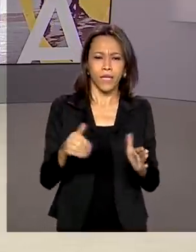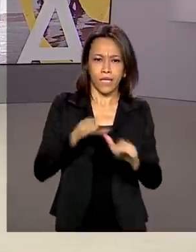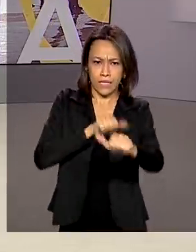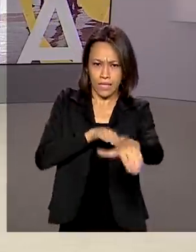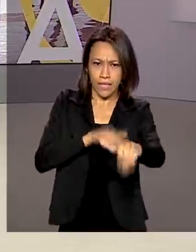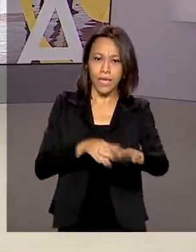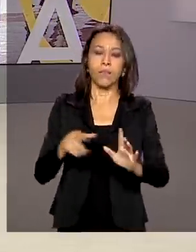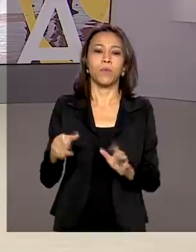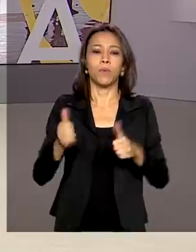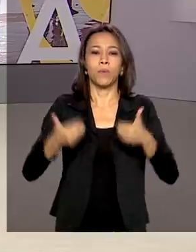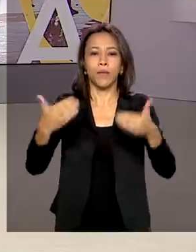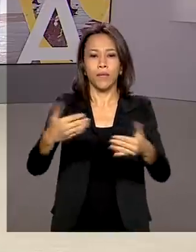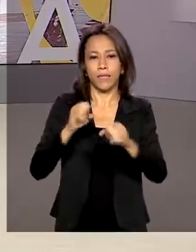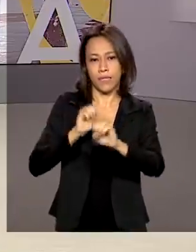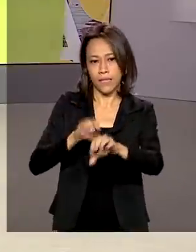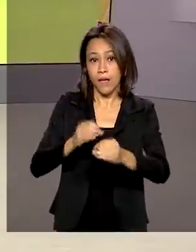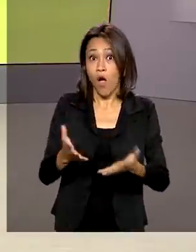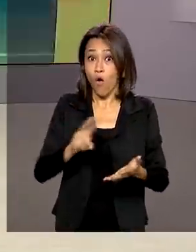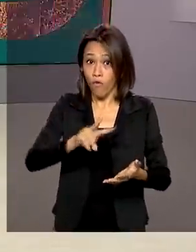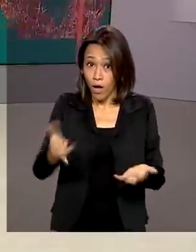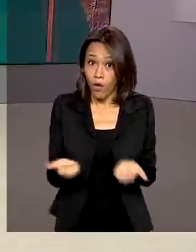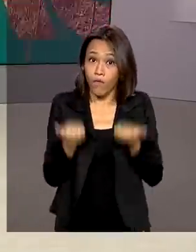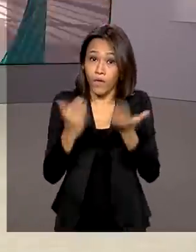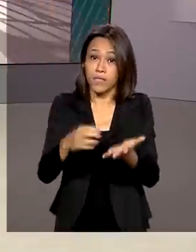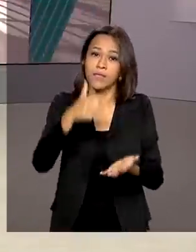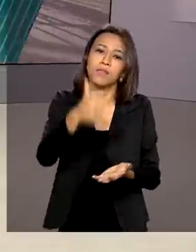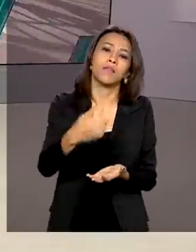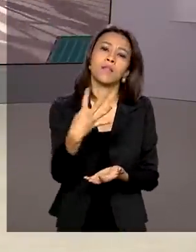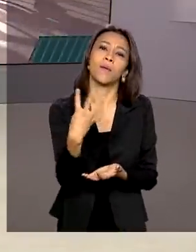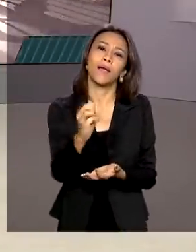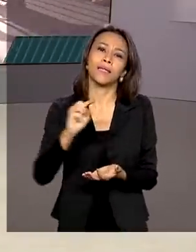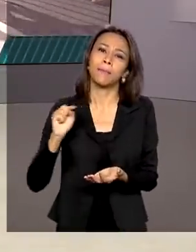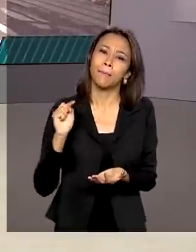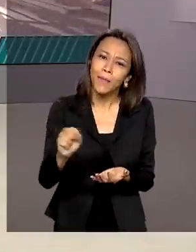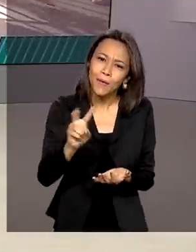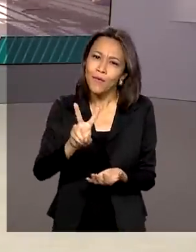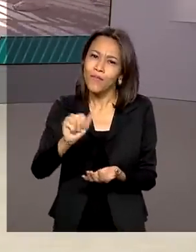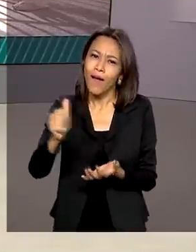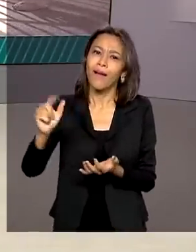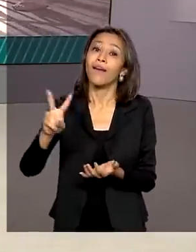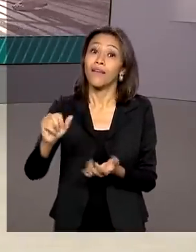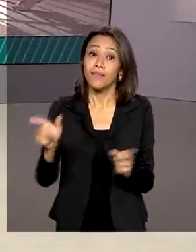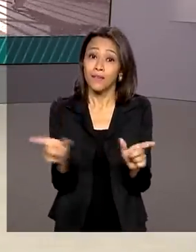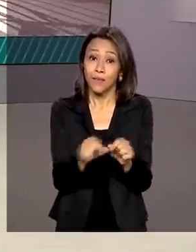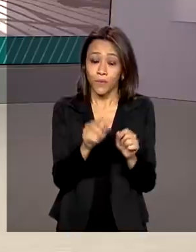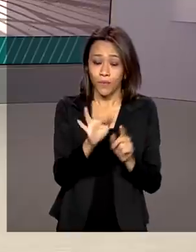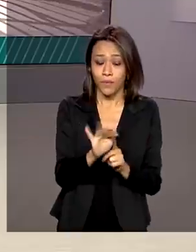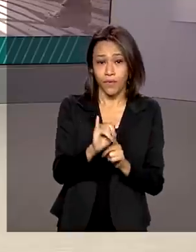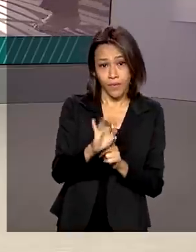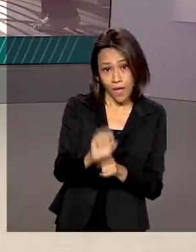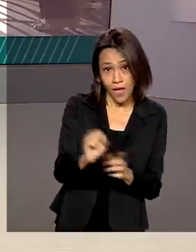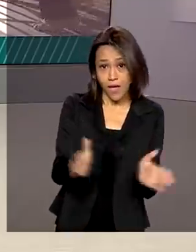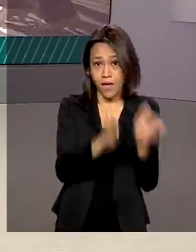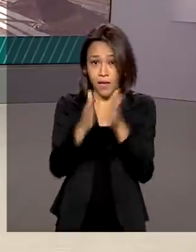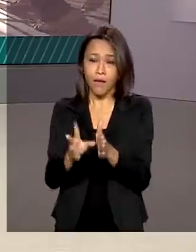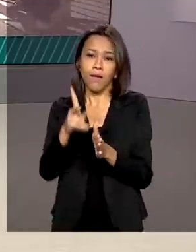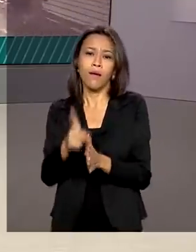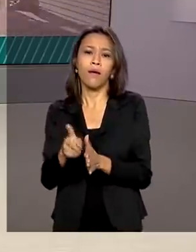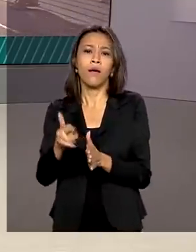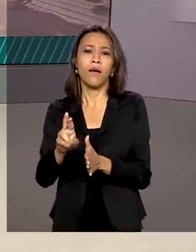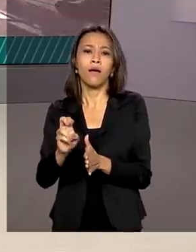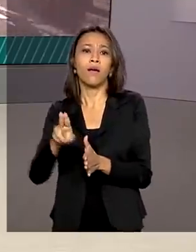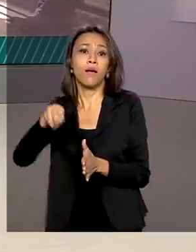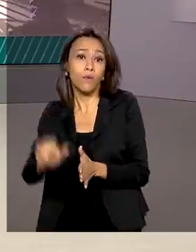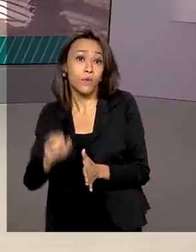oferecer 140 mil vagas no FIES, o Fundo de Financiamento Estudantil, e no ProUni, o Programa Universidade para Todos.